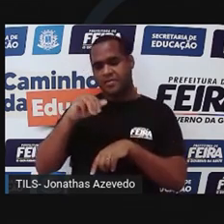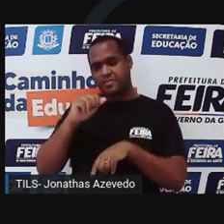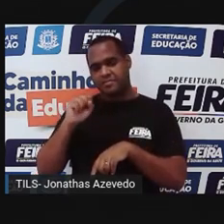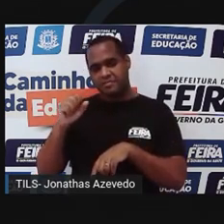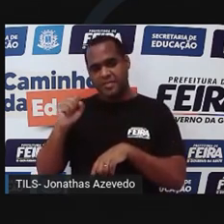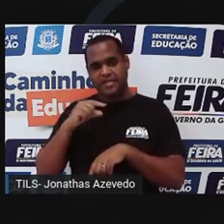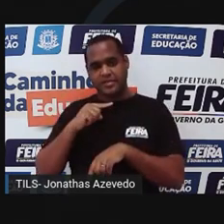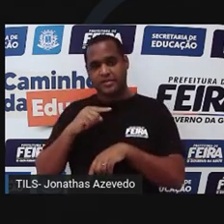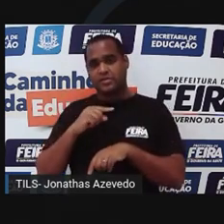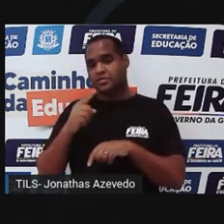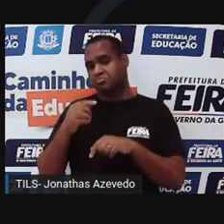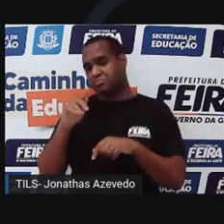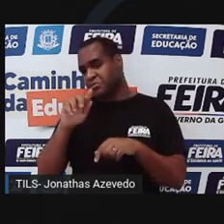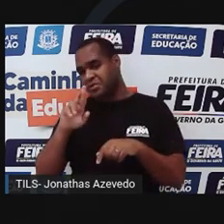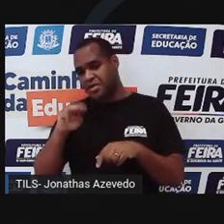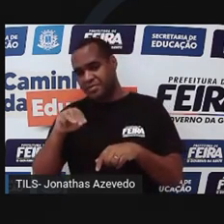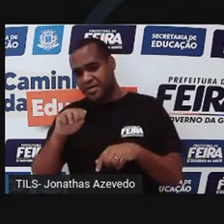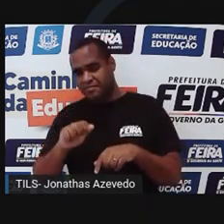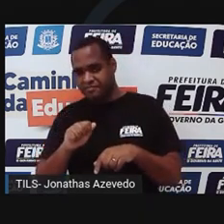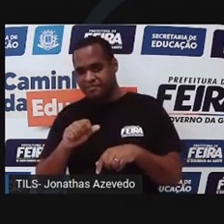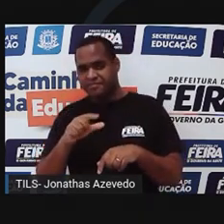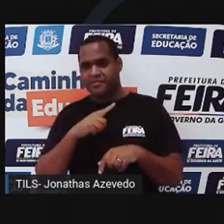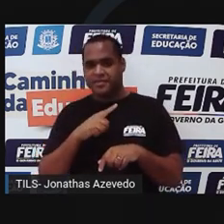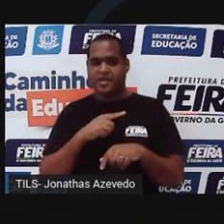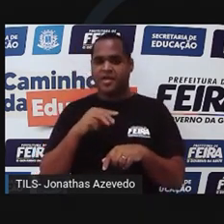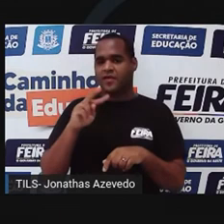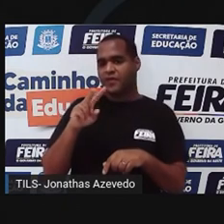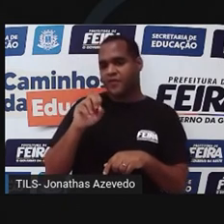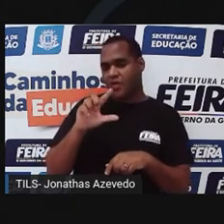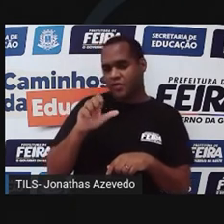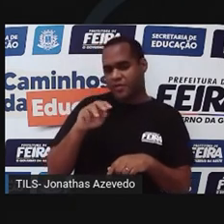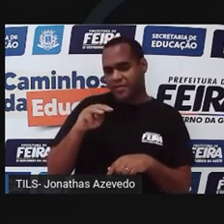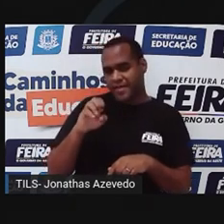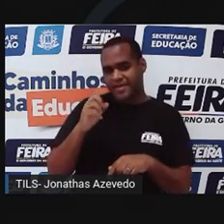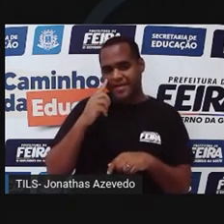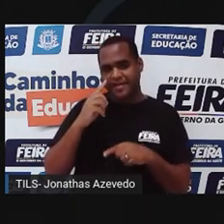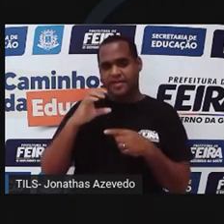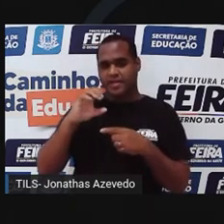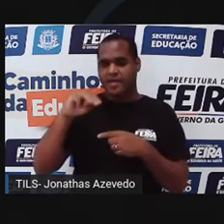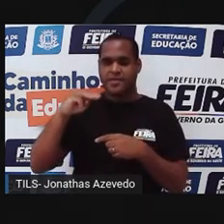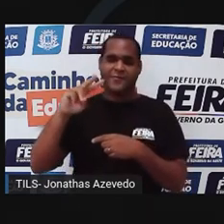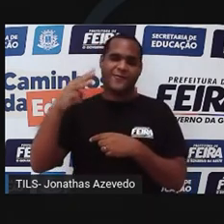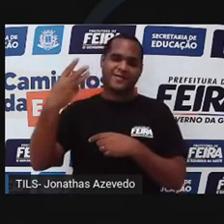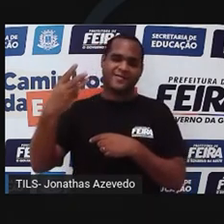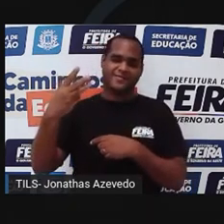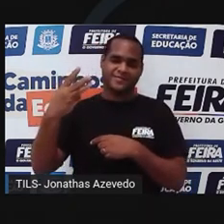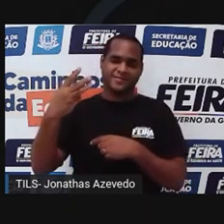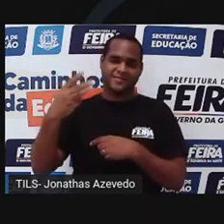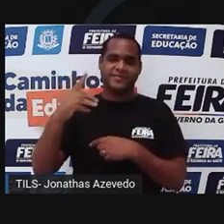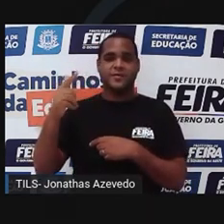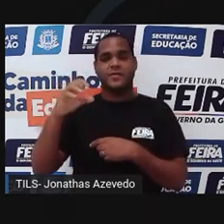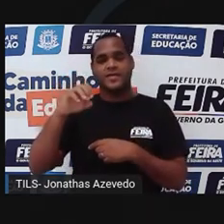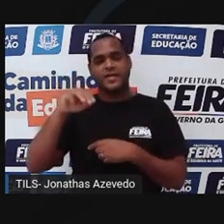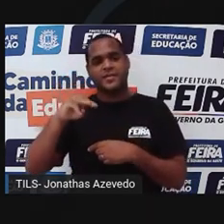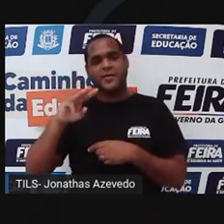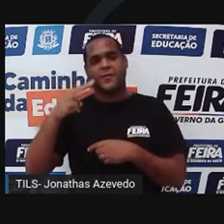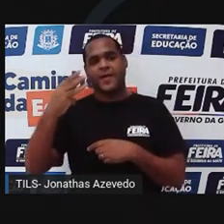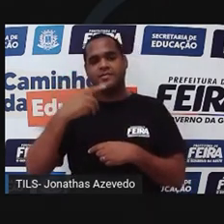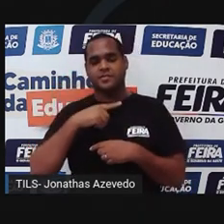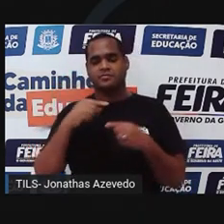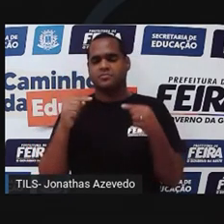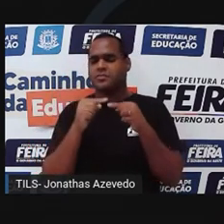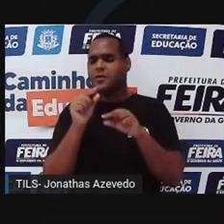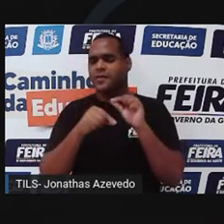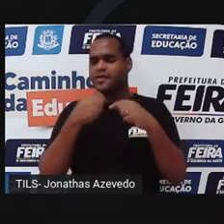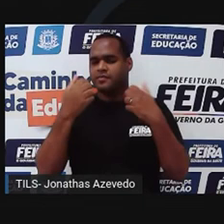normalmente o grama, e uma medida de volume, centímetros cúbicos. Um centímetro cúbico é